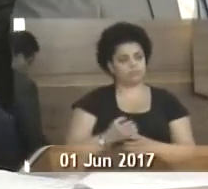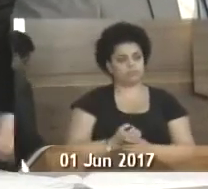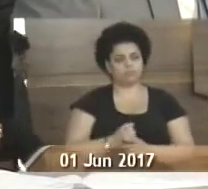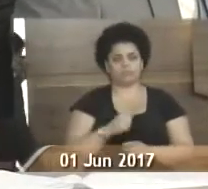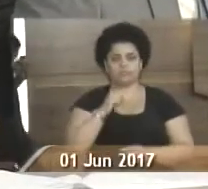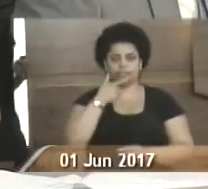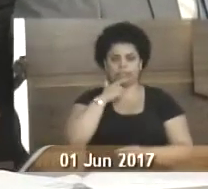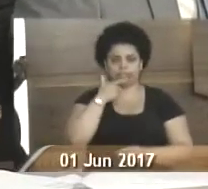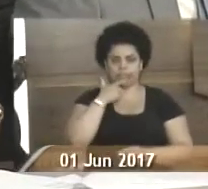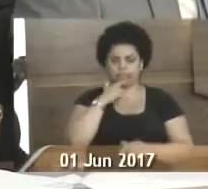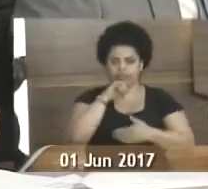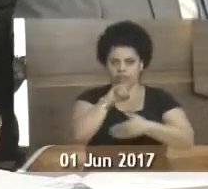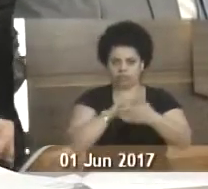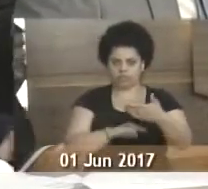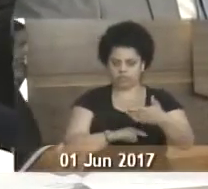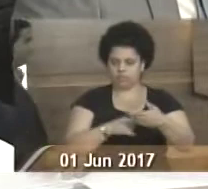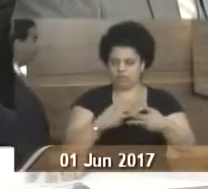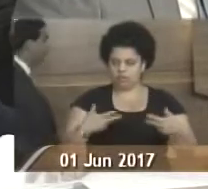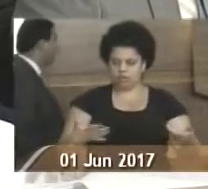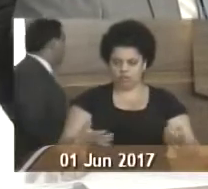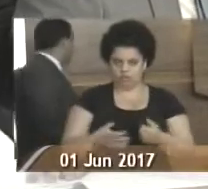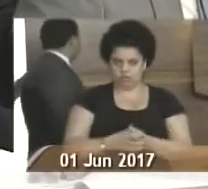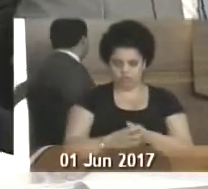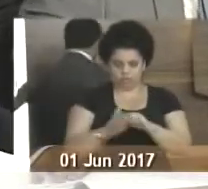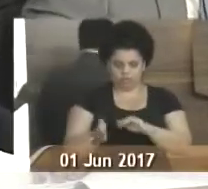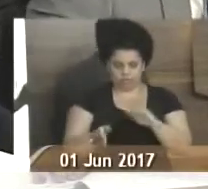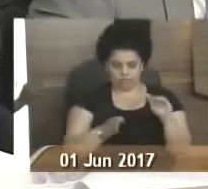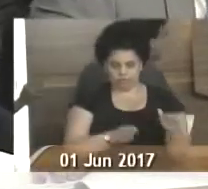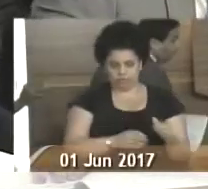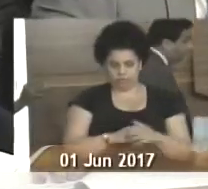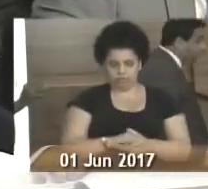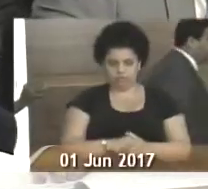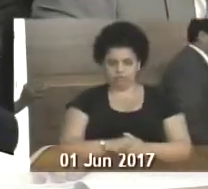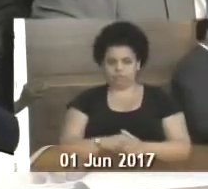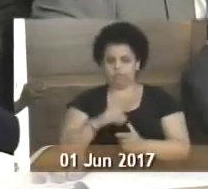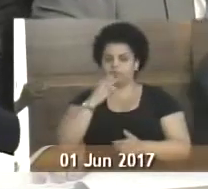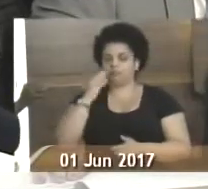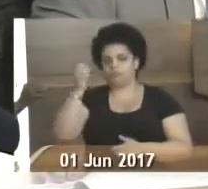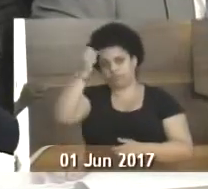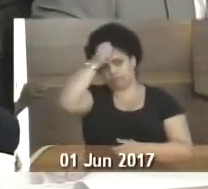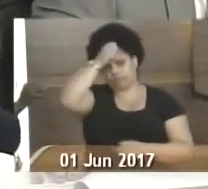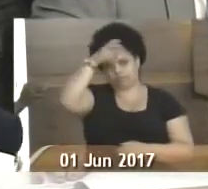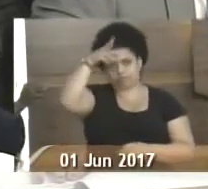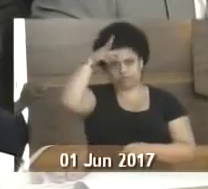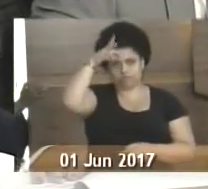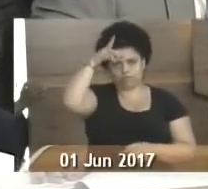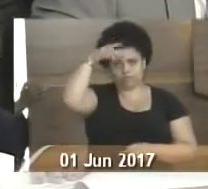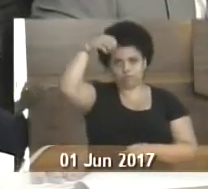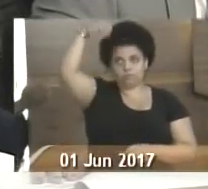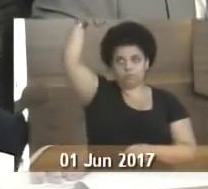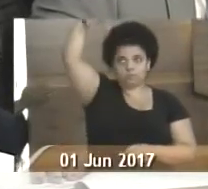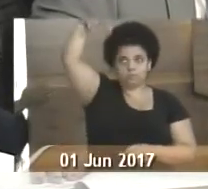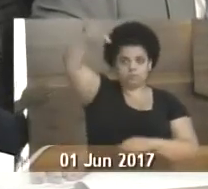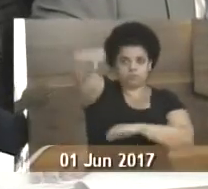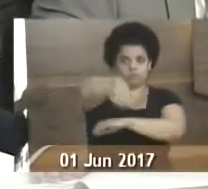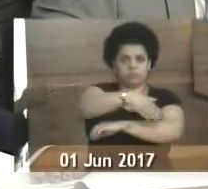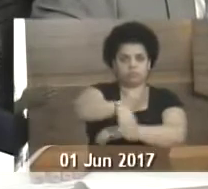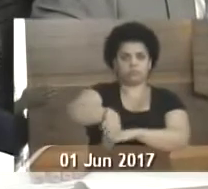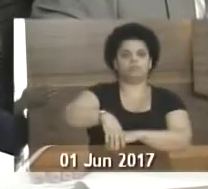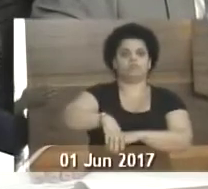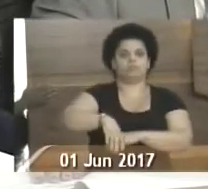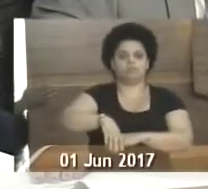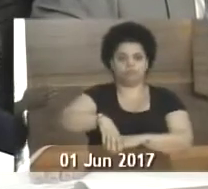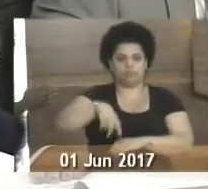Jedi Oliveira de Souza. Indicação nº.734. Indicando ao prefeito municipal a iluminação pública da Rua Paraty,